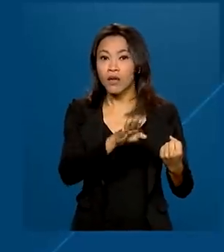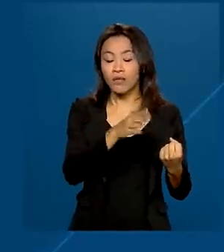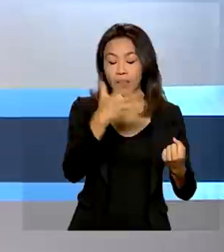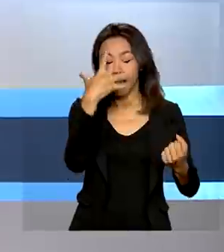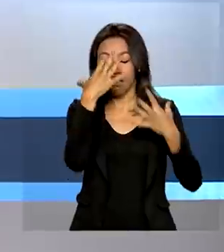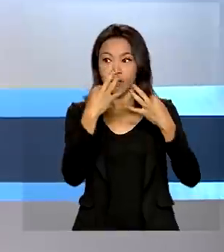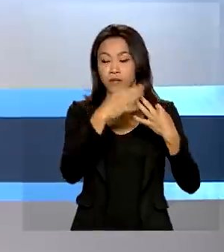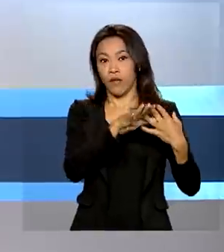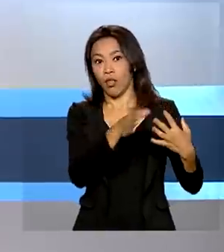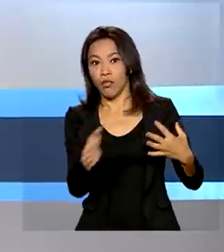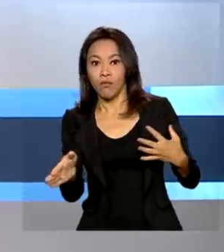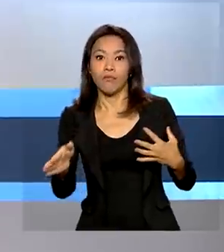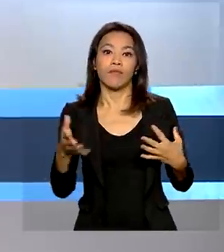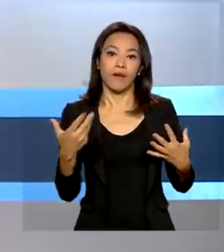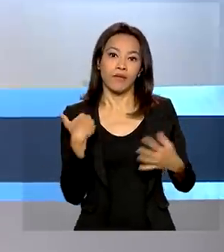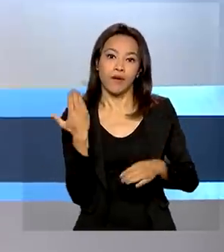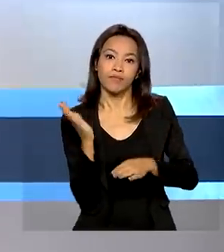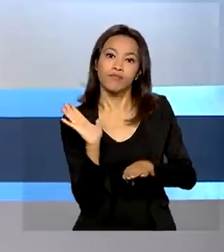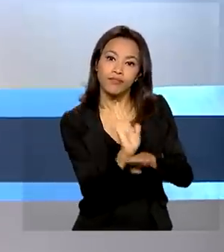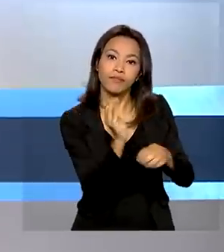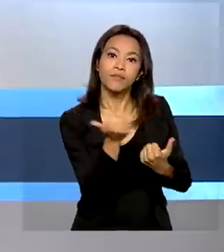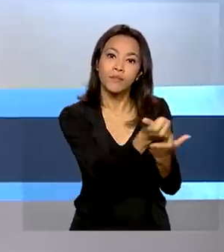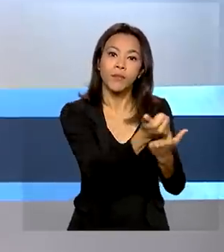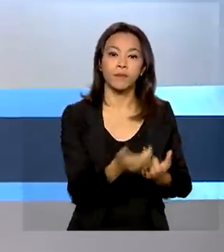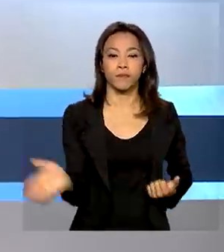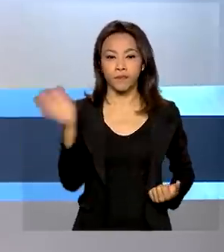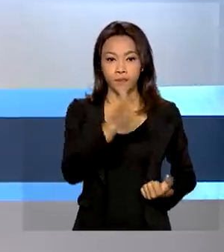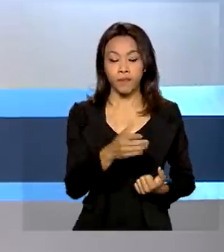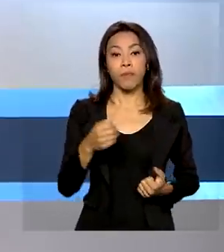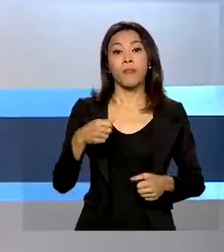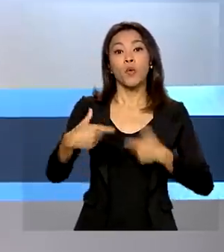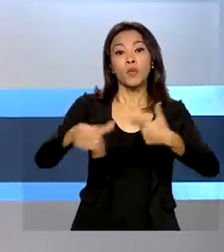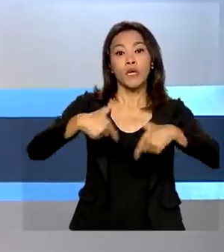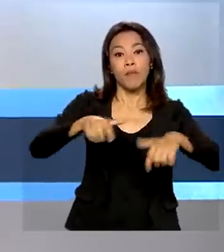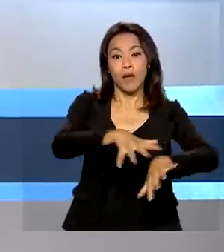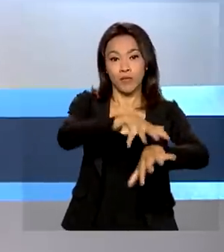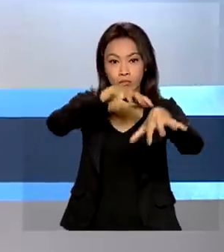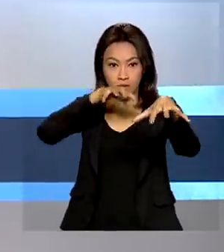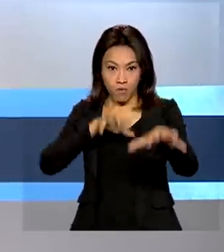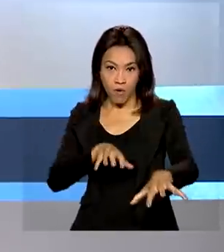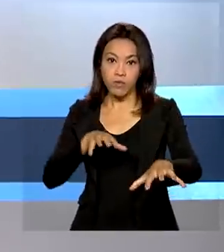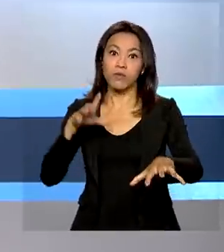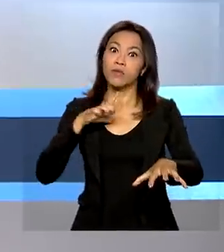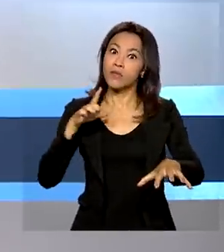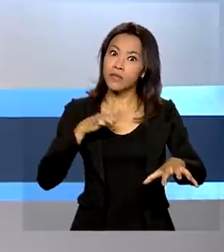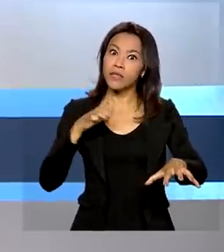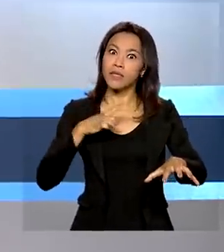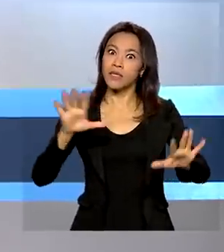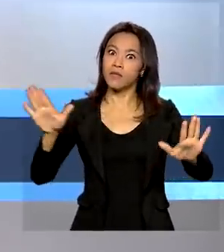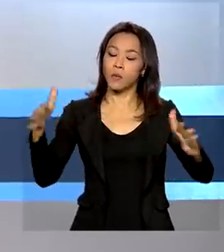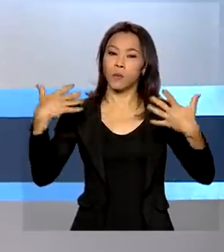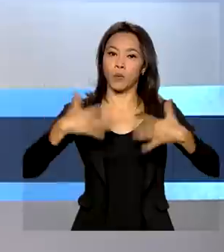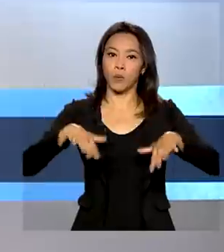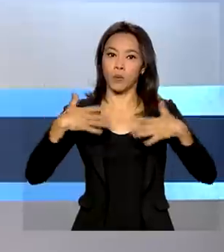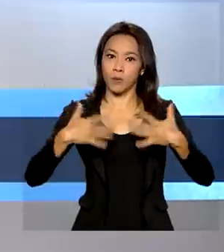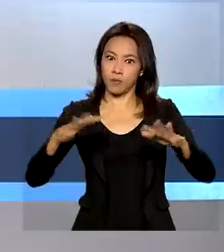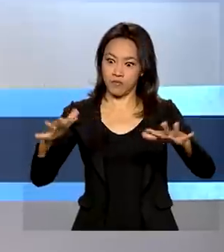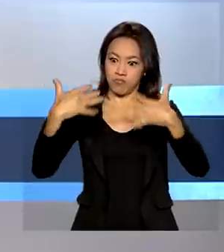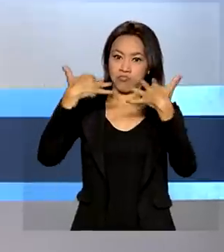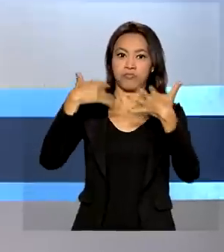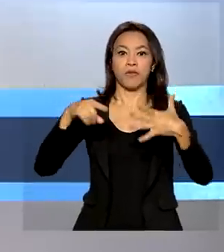a atenção. O teletrabalho ou trabalho remoto ganhou destaque durante a pandemia, quando foi adotado para evitar